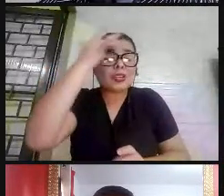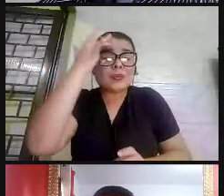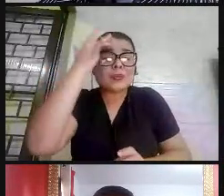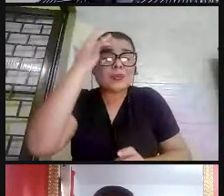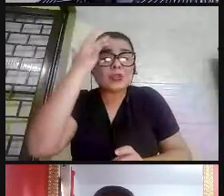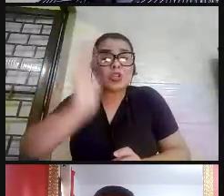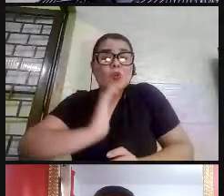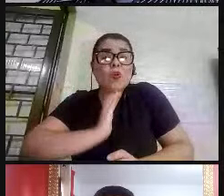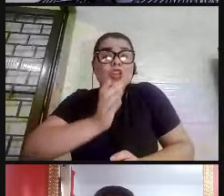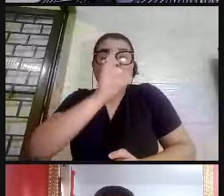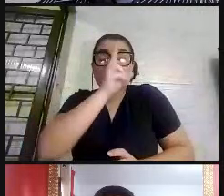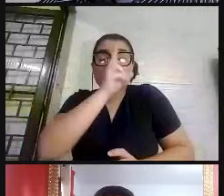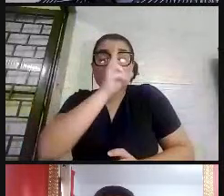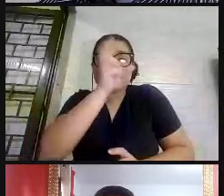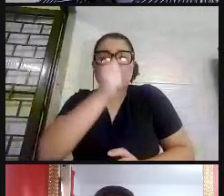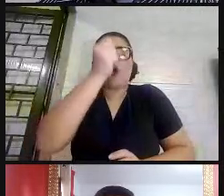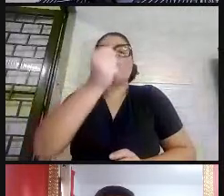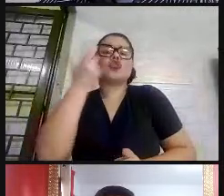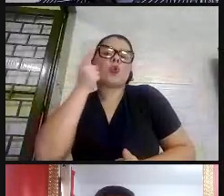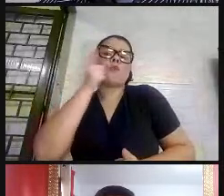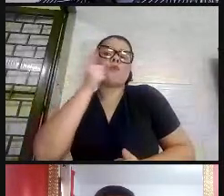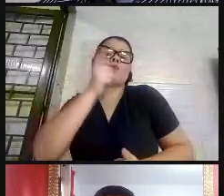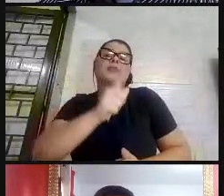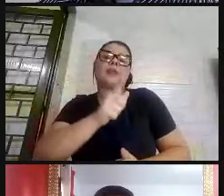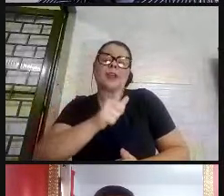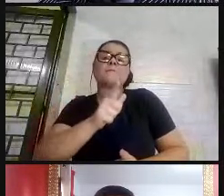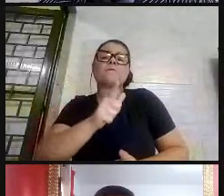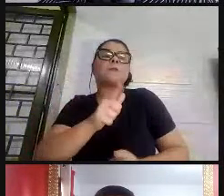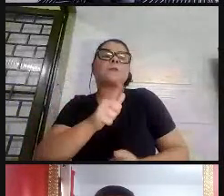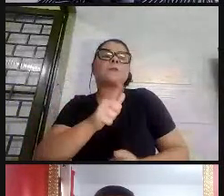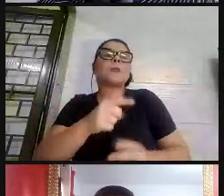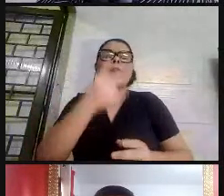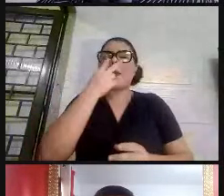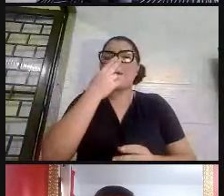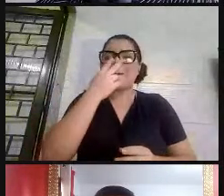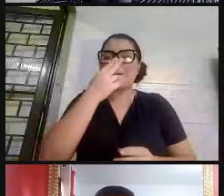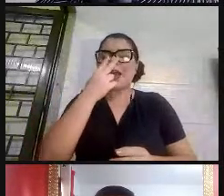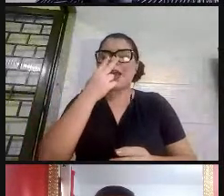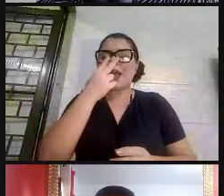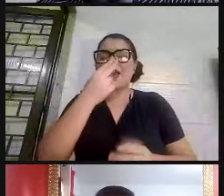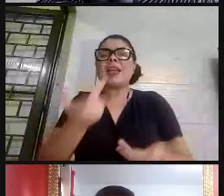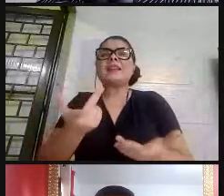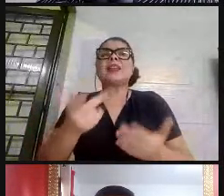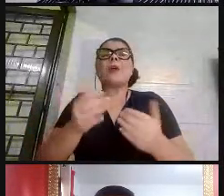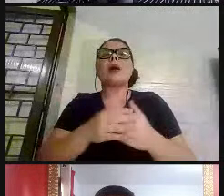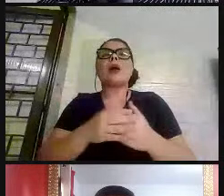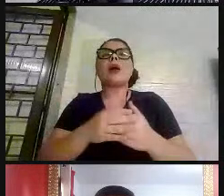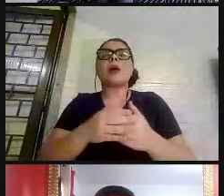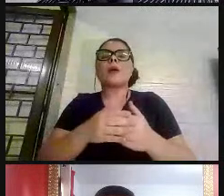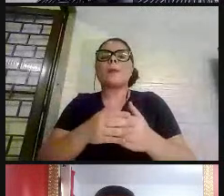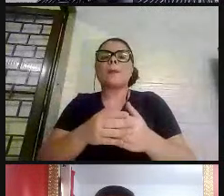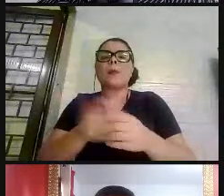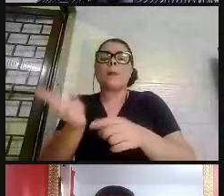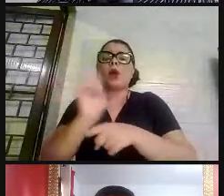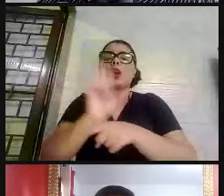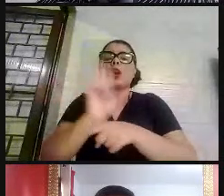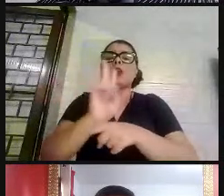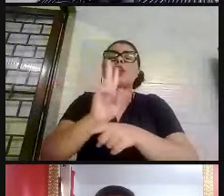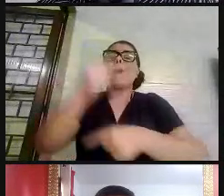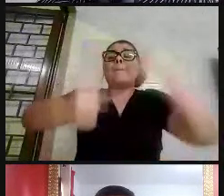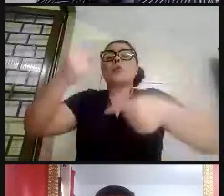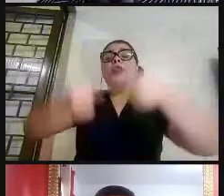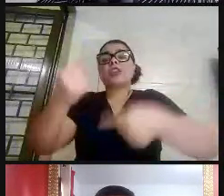enfrentar isso. e como uma barreira de proteção, como uma política de inclusão para esses